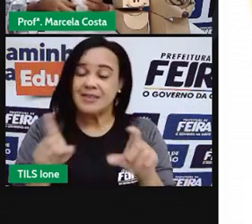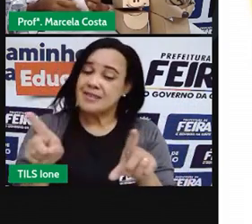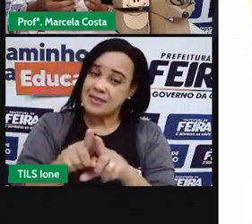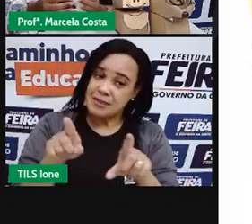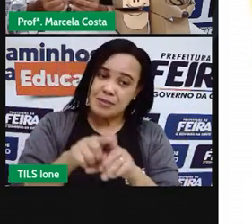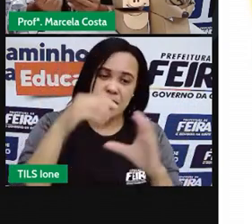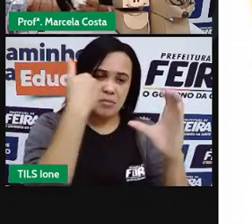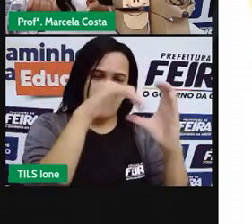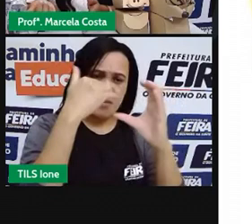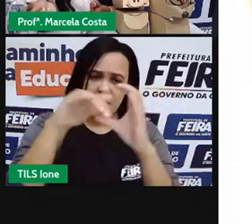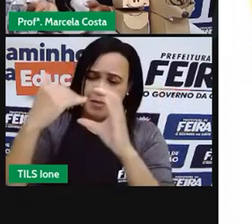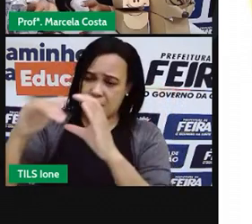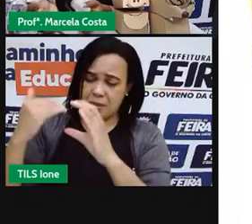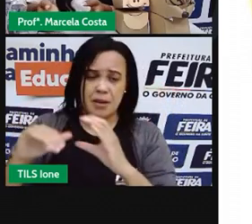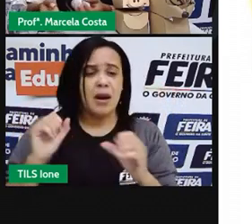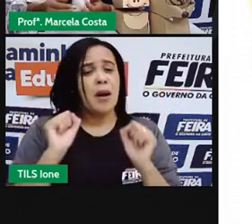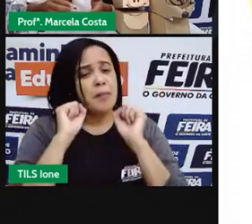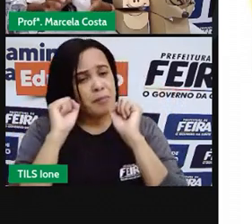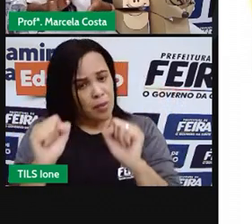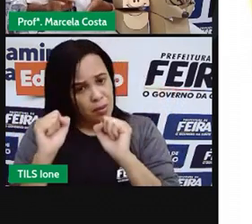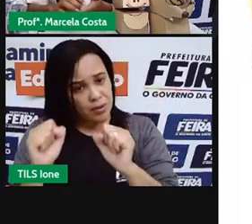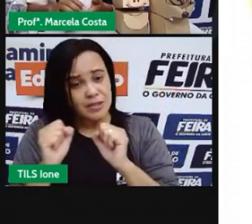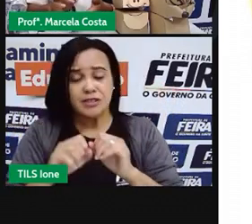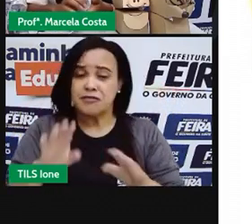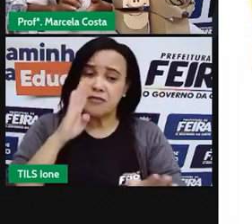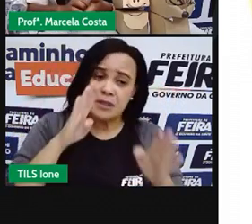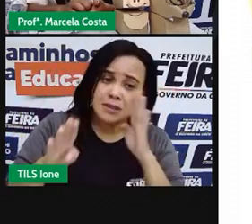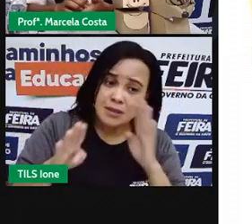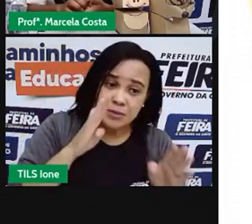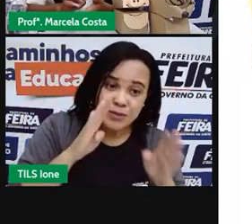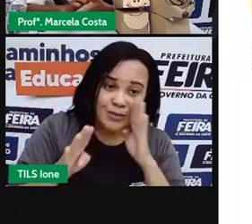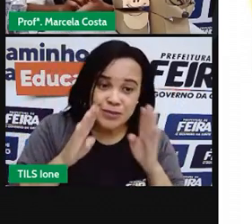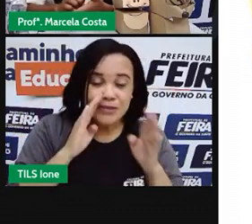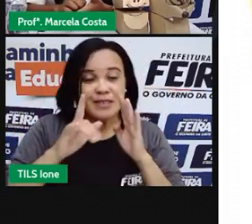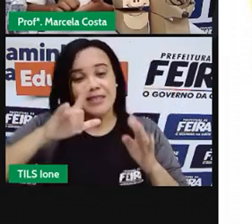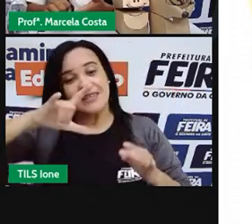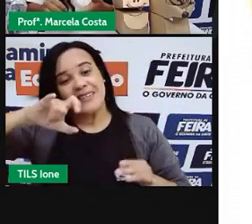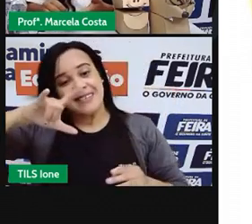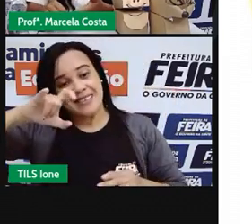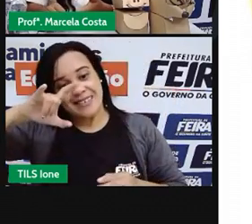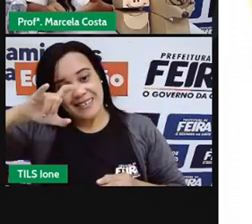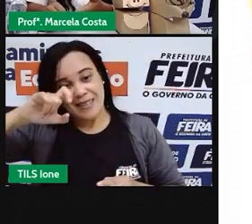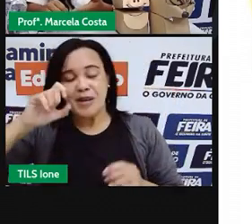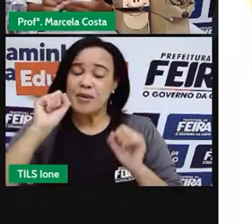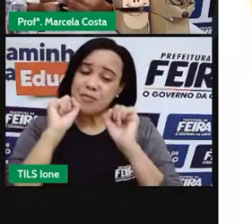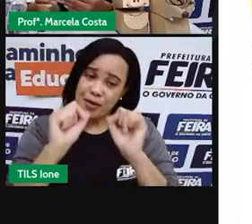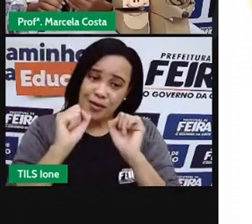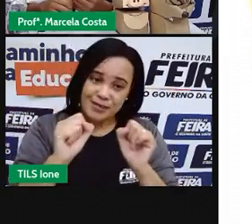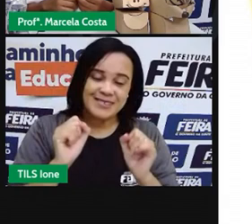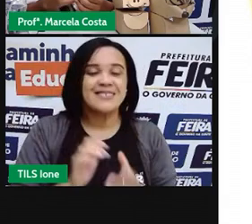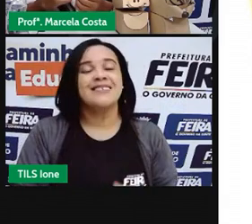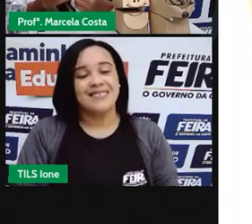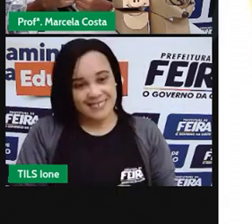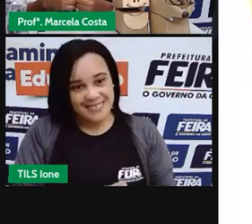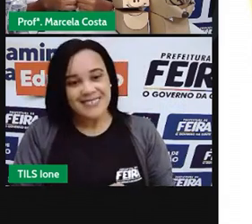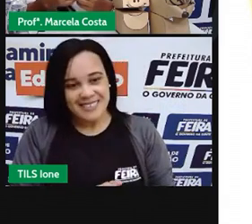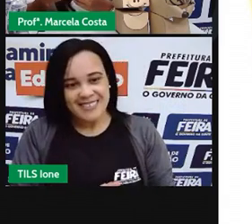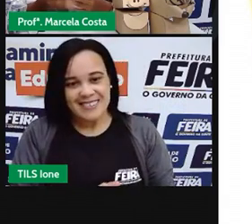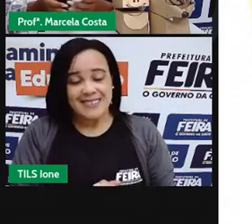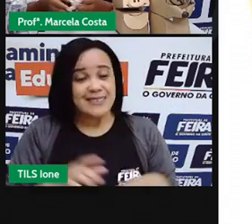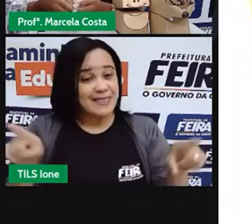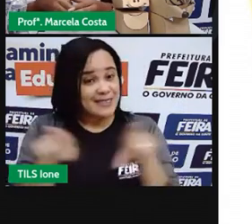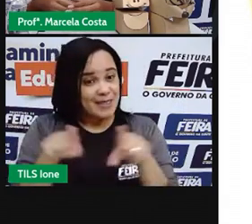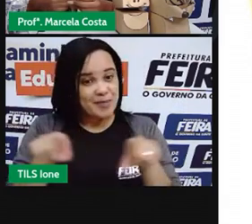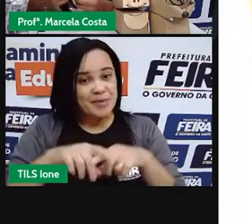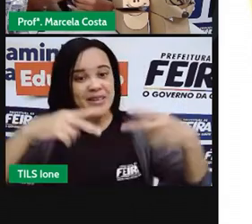vídeo nas redes sociais, tá? Marcando o arroba do Seduc FSA para que a gente possa